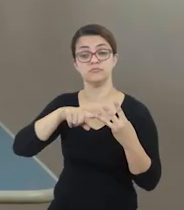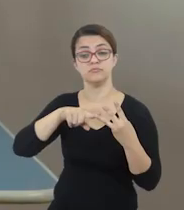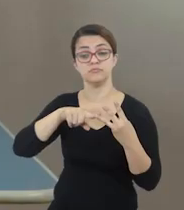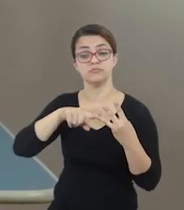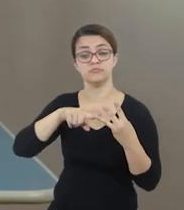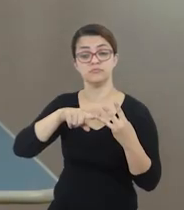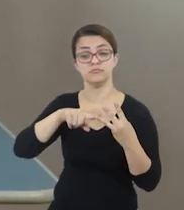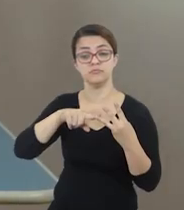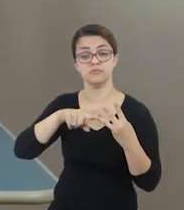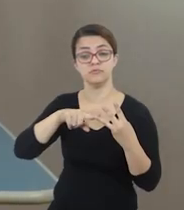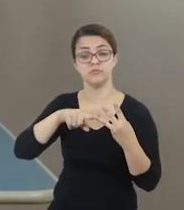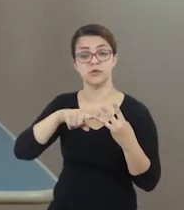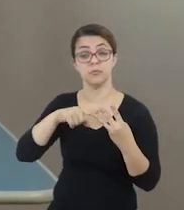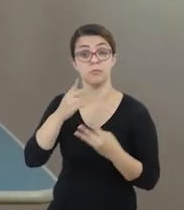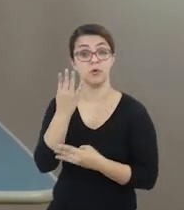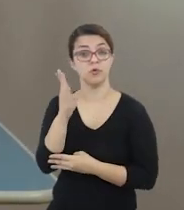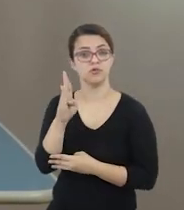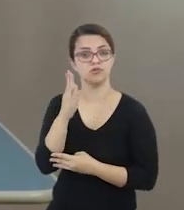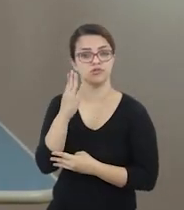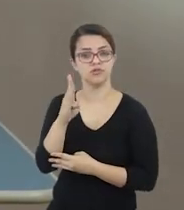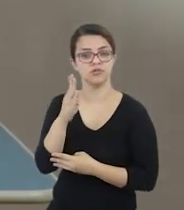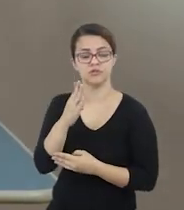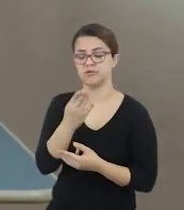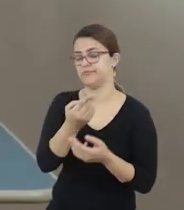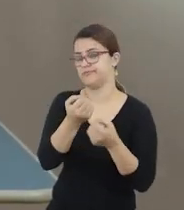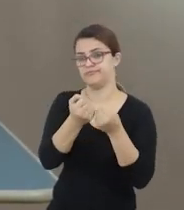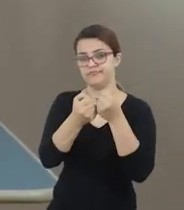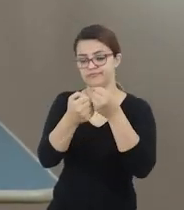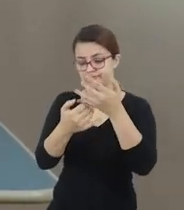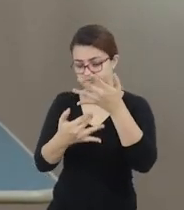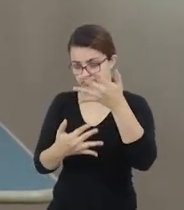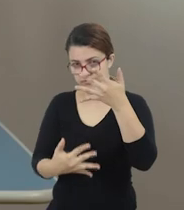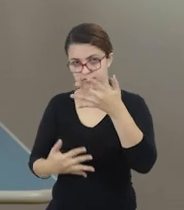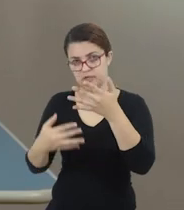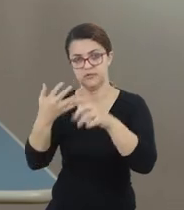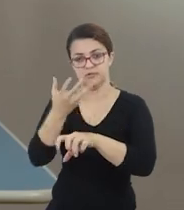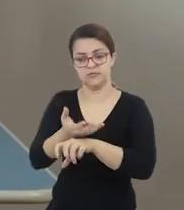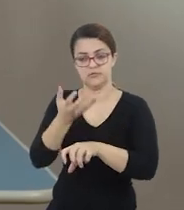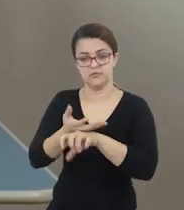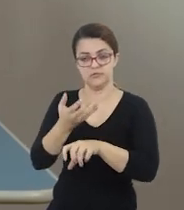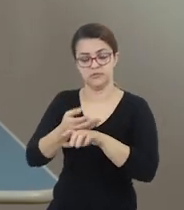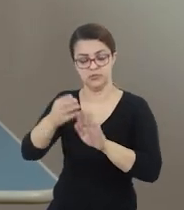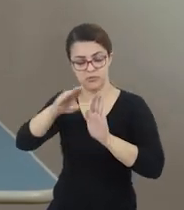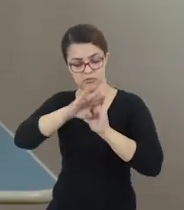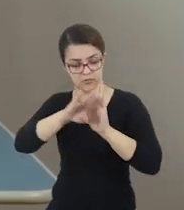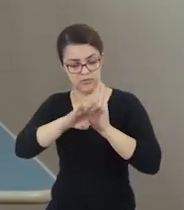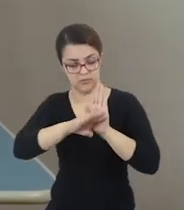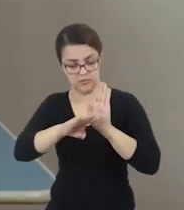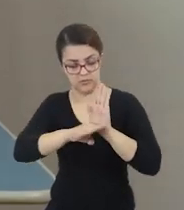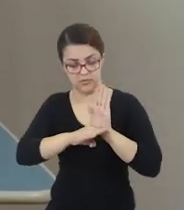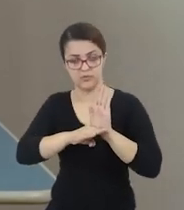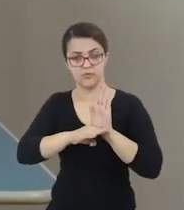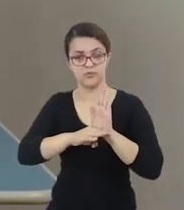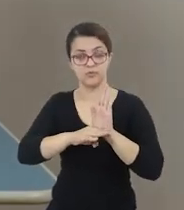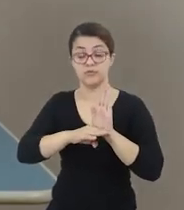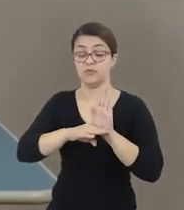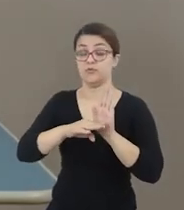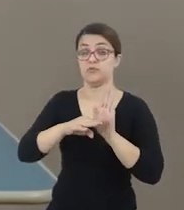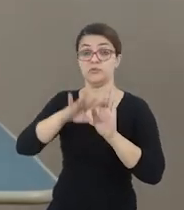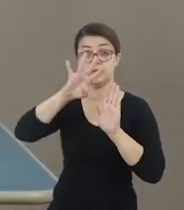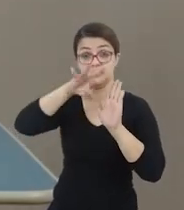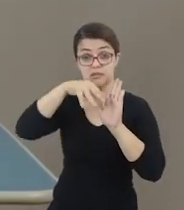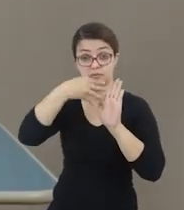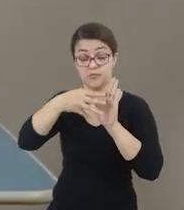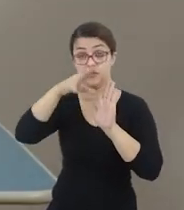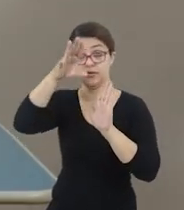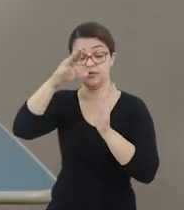Biology, de Biologia e outras mais que estão aqui na lista que você irá copiar